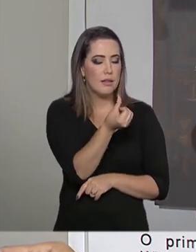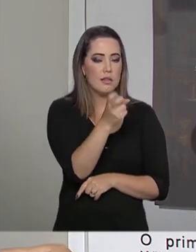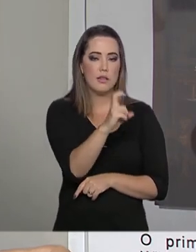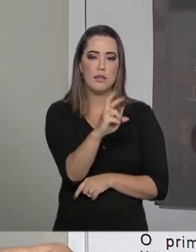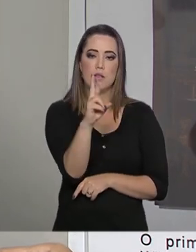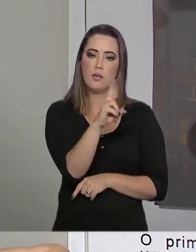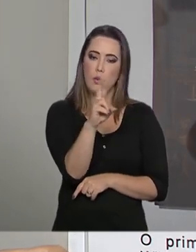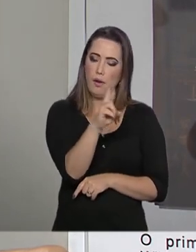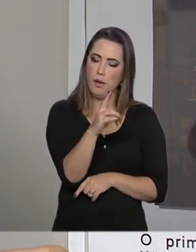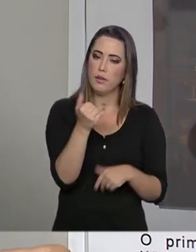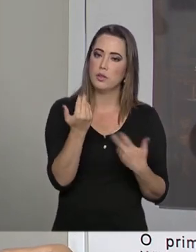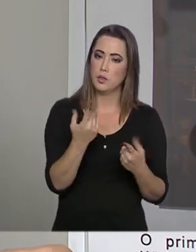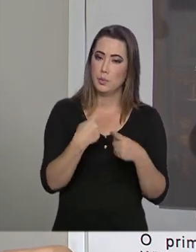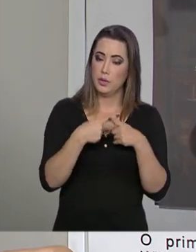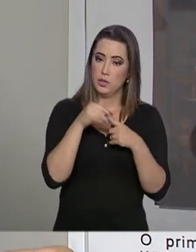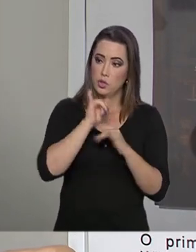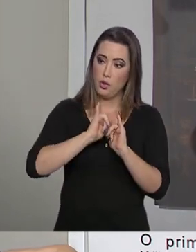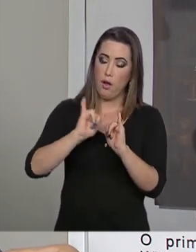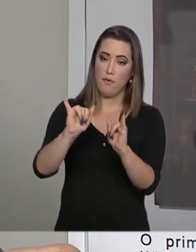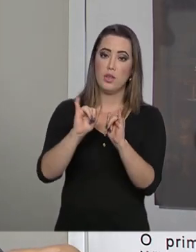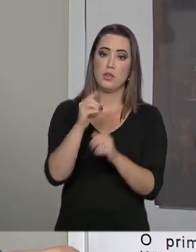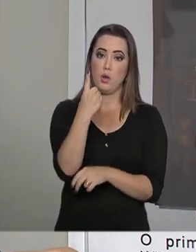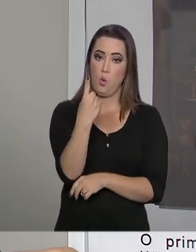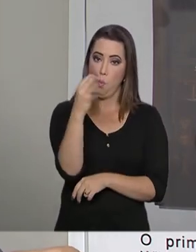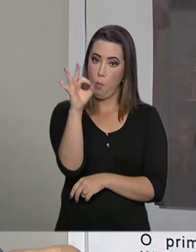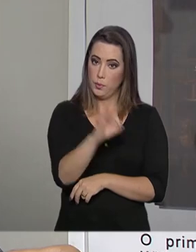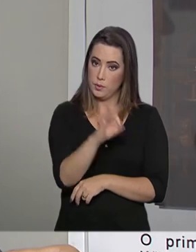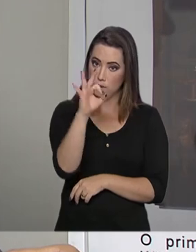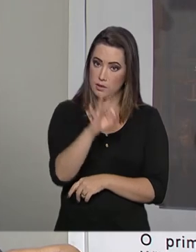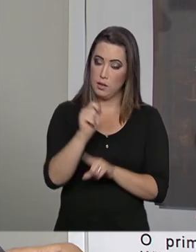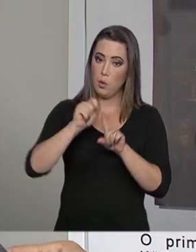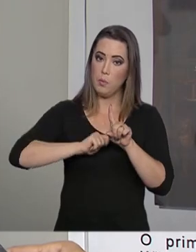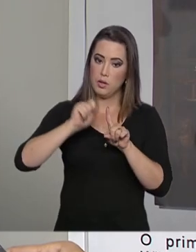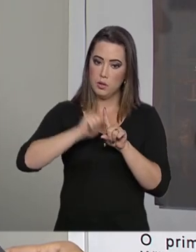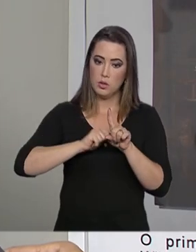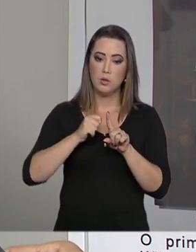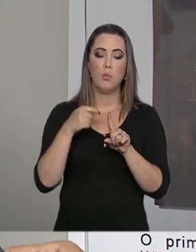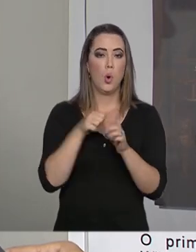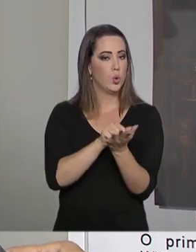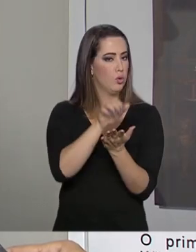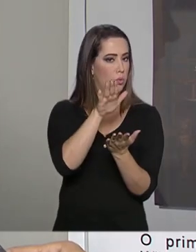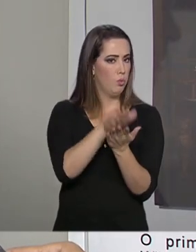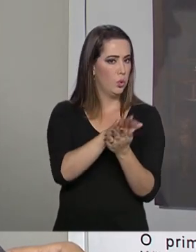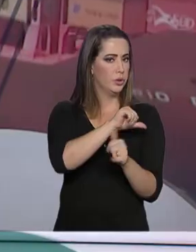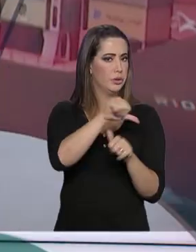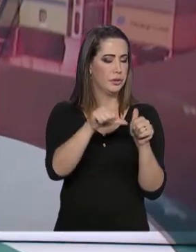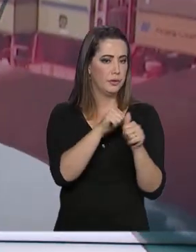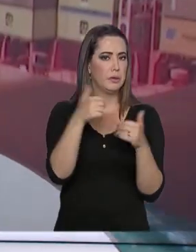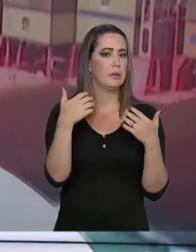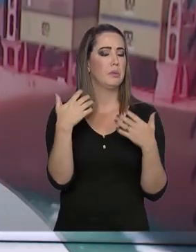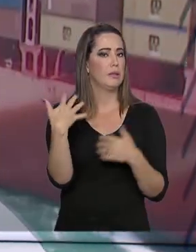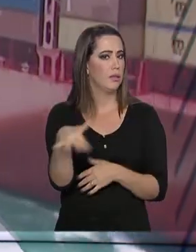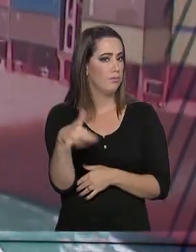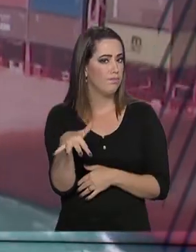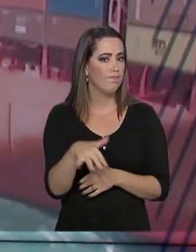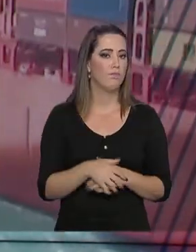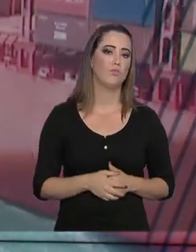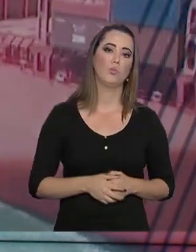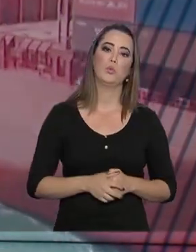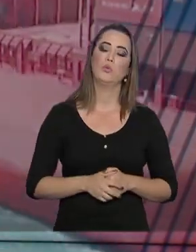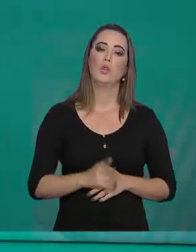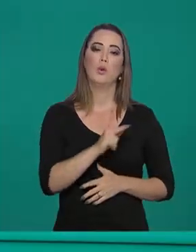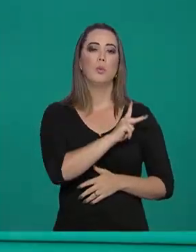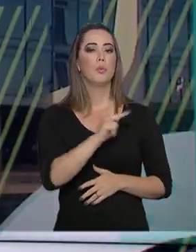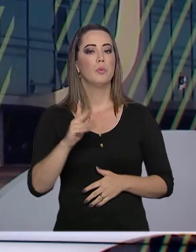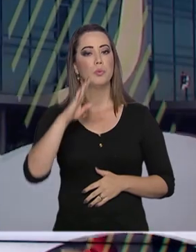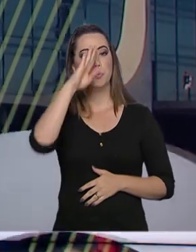alerta que esse 1% ao mês sobre o imposto devido pode ficar uma multa pesada. O presidente